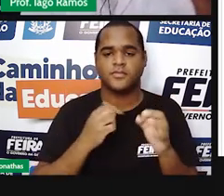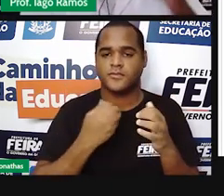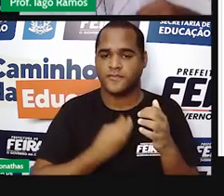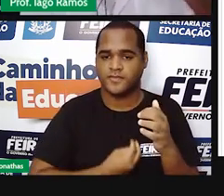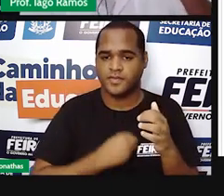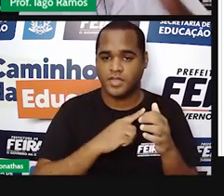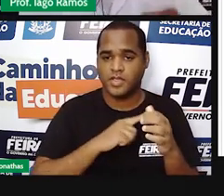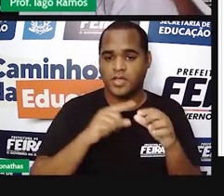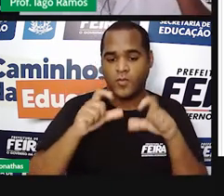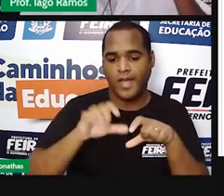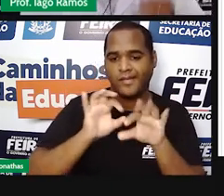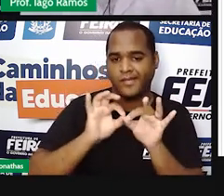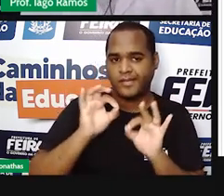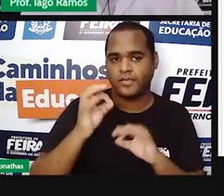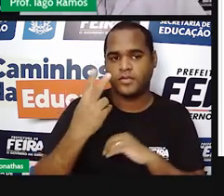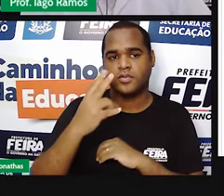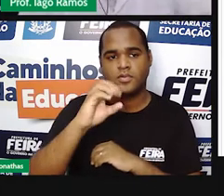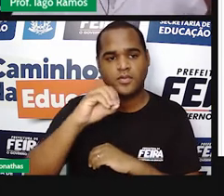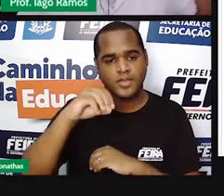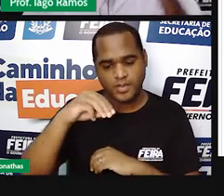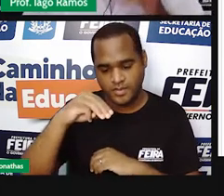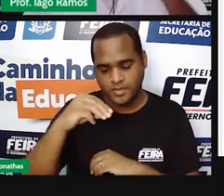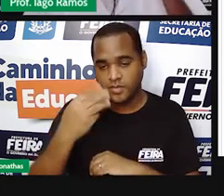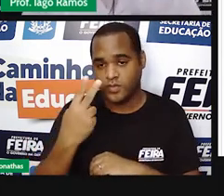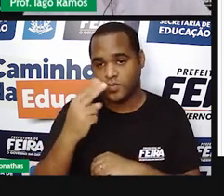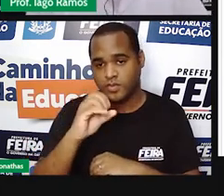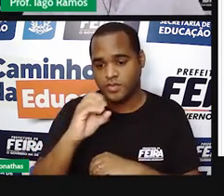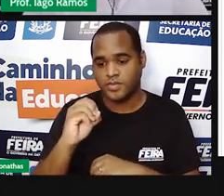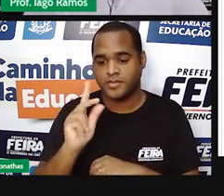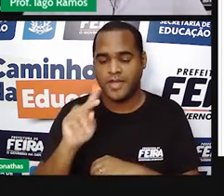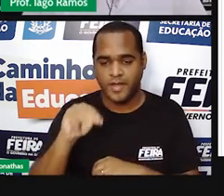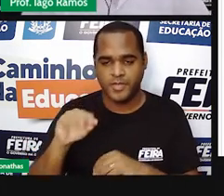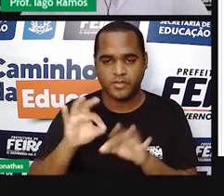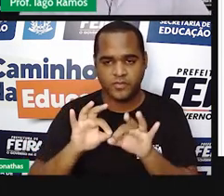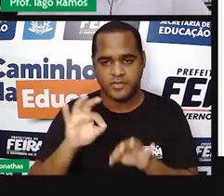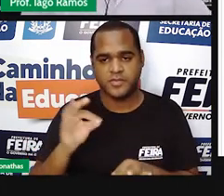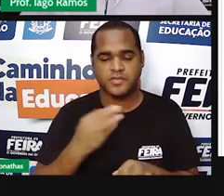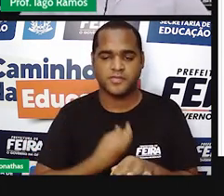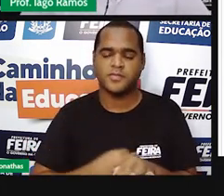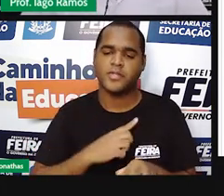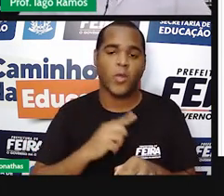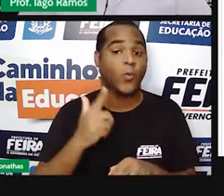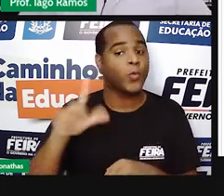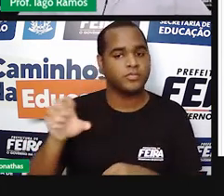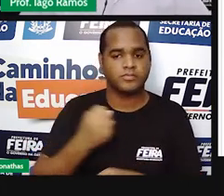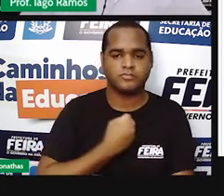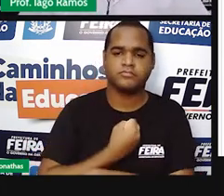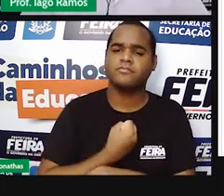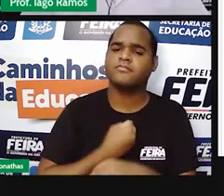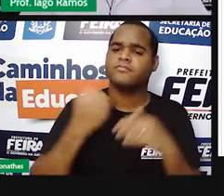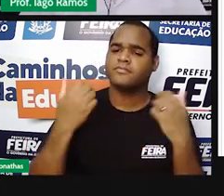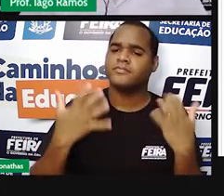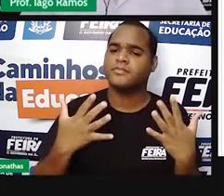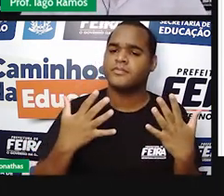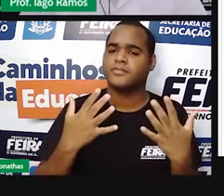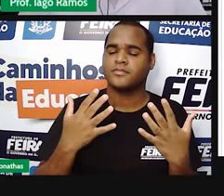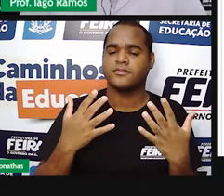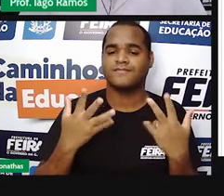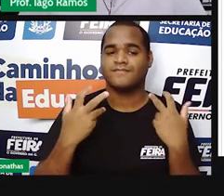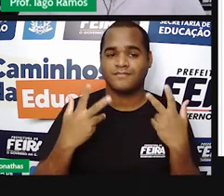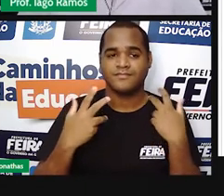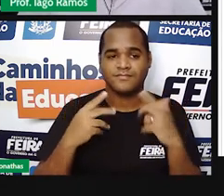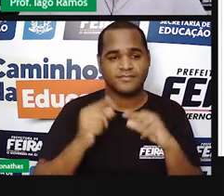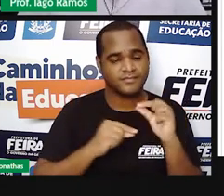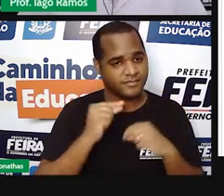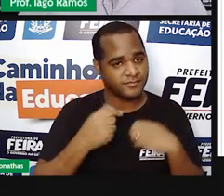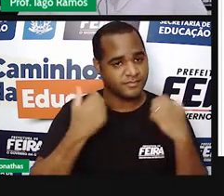por 200 quilômetros no seu destino, outro número. Então a gente, nessa situação ali, percebe